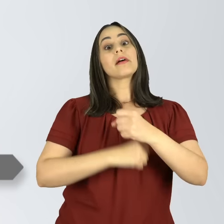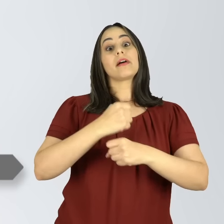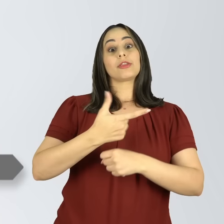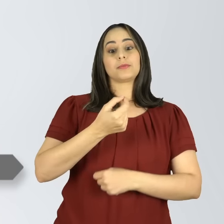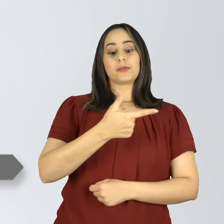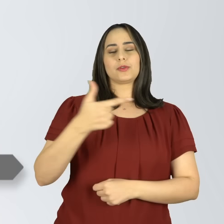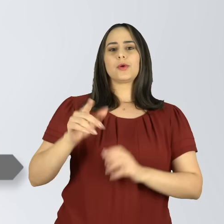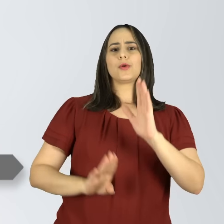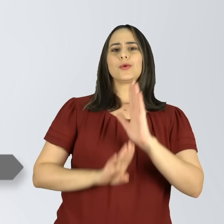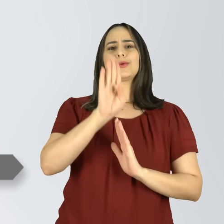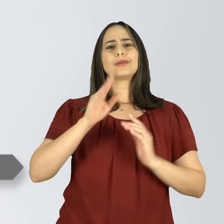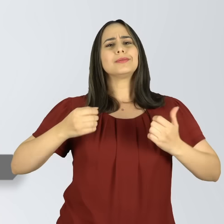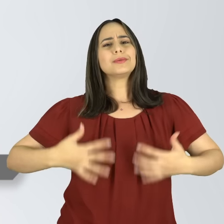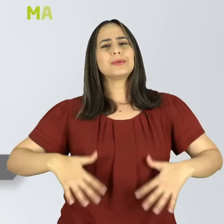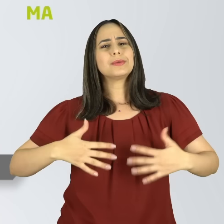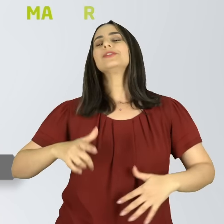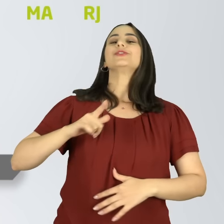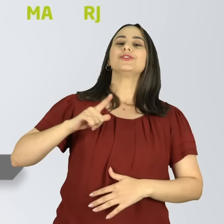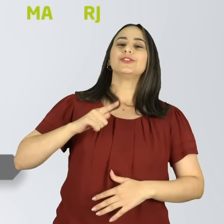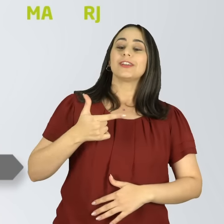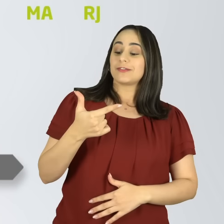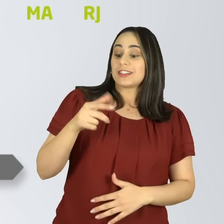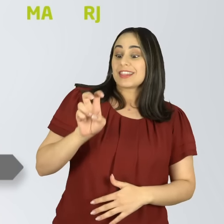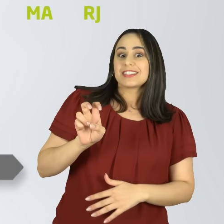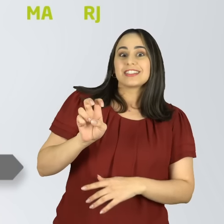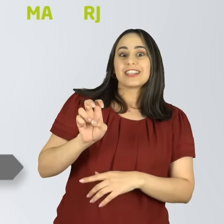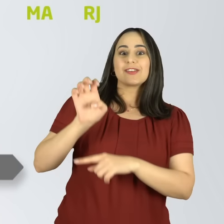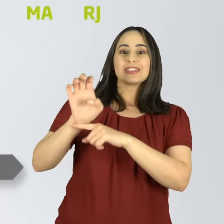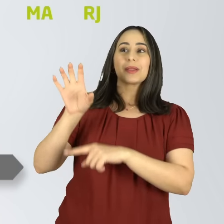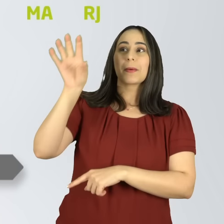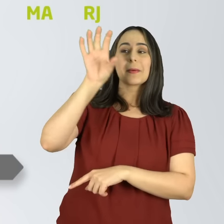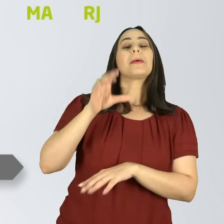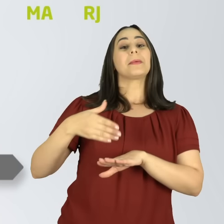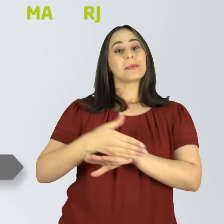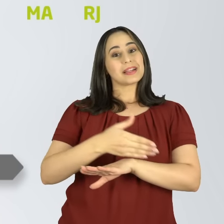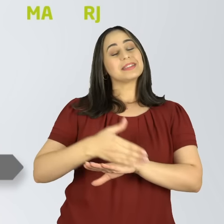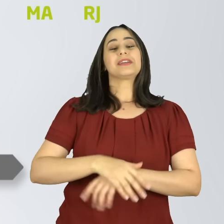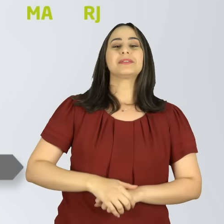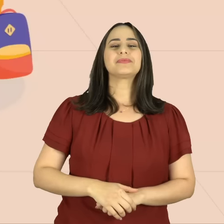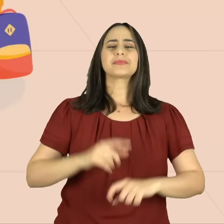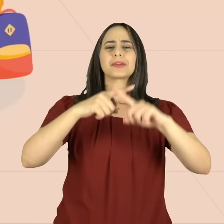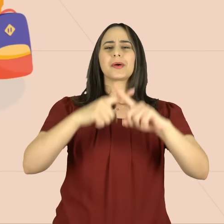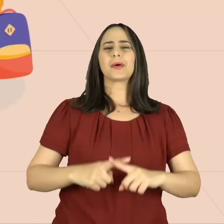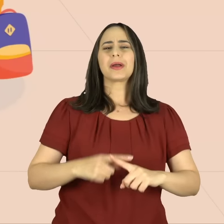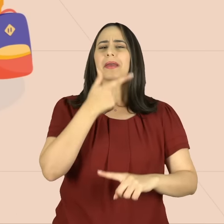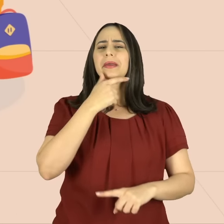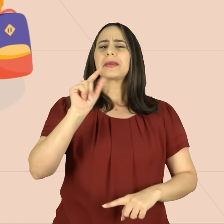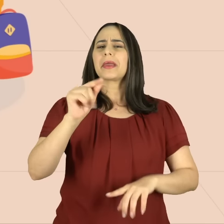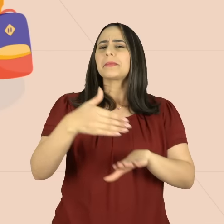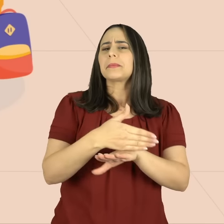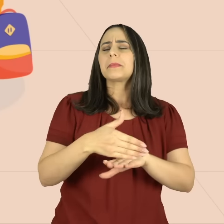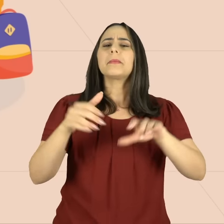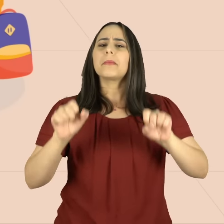E em 2022, um crescimento exponencial contemplando 25 estados. A Olimpíada